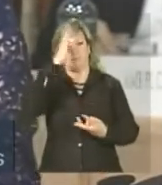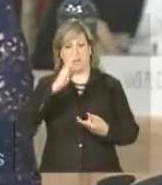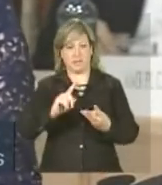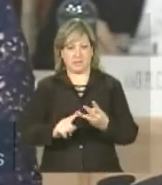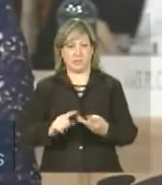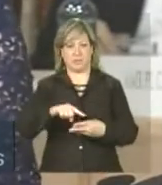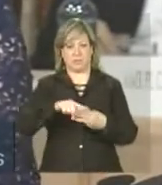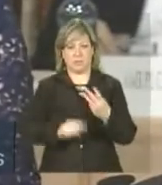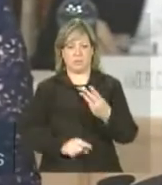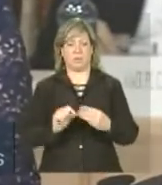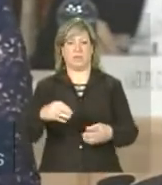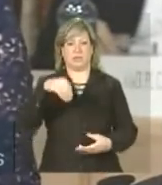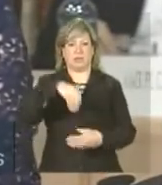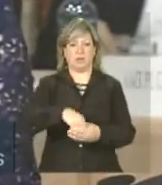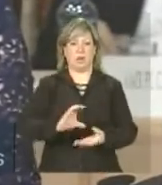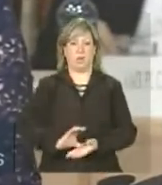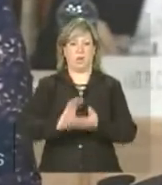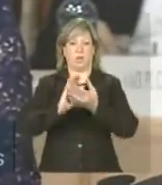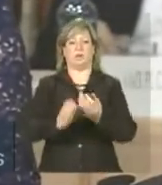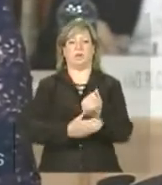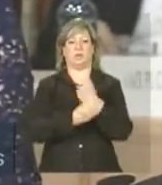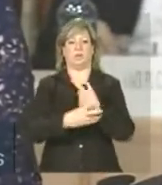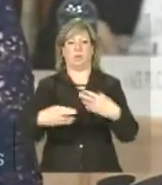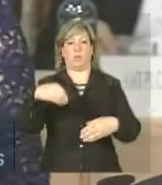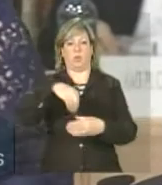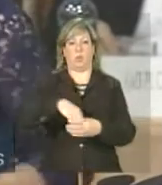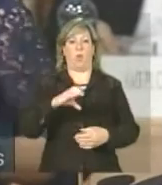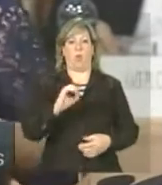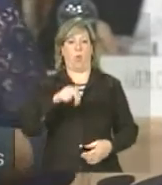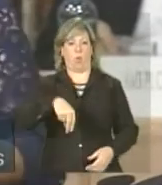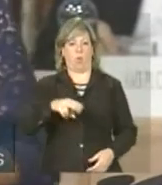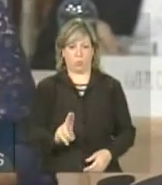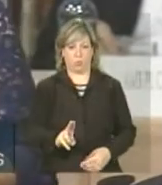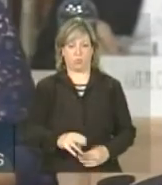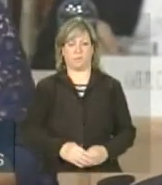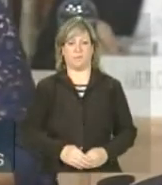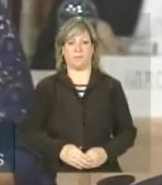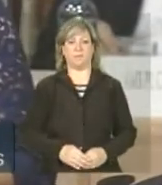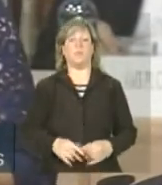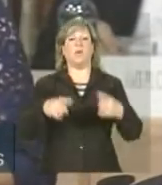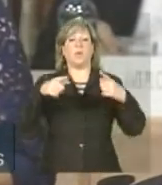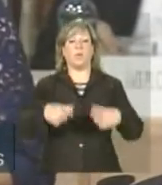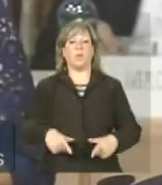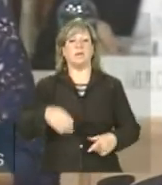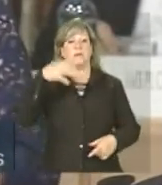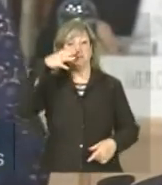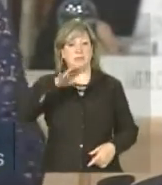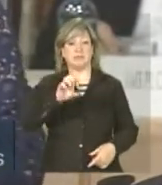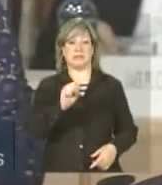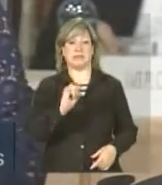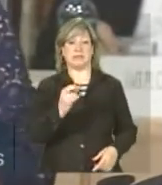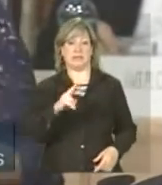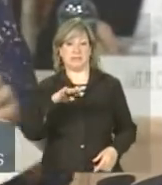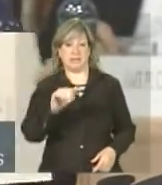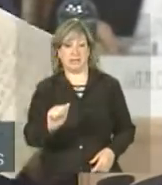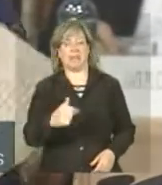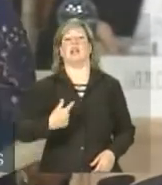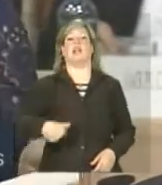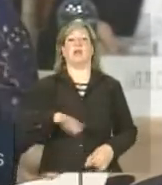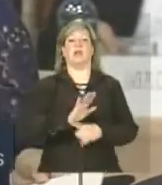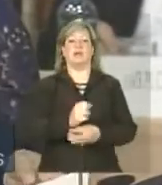dentro do Conselho de Segurança da ONU. Na Síria, defendemos o fim imediato da